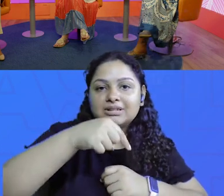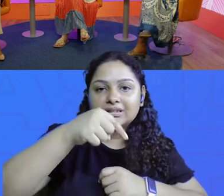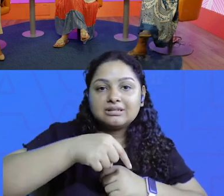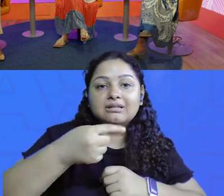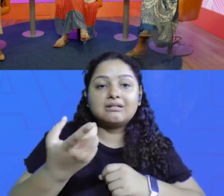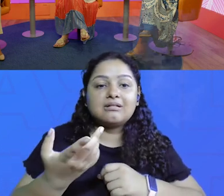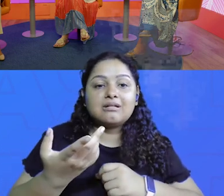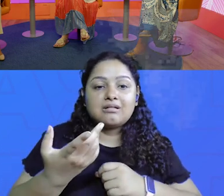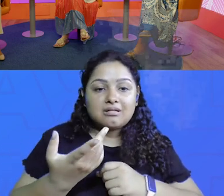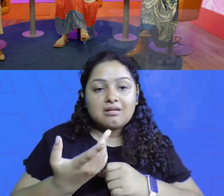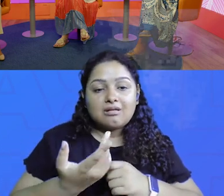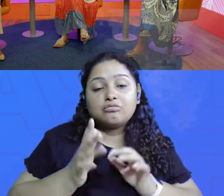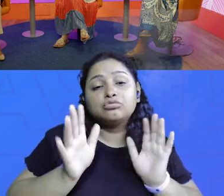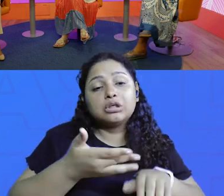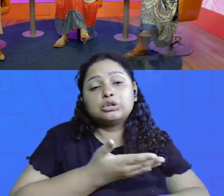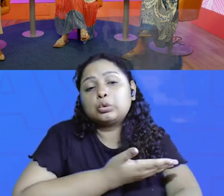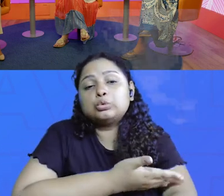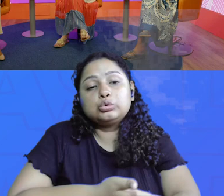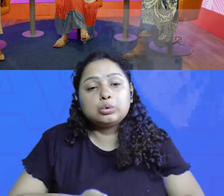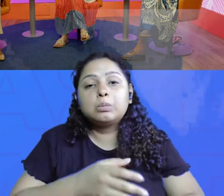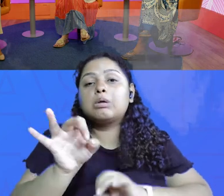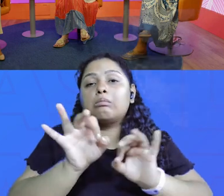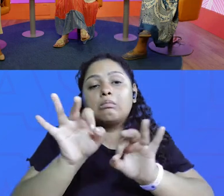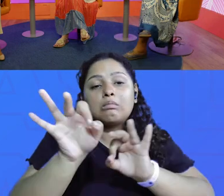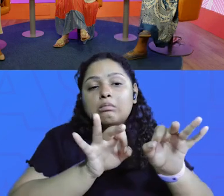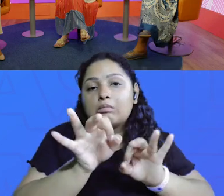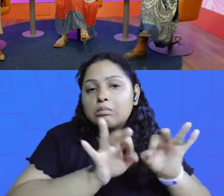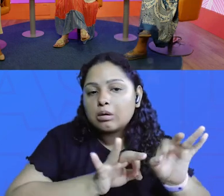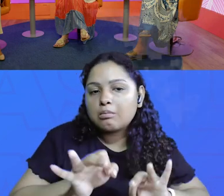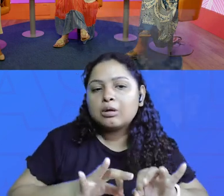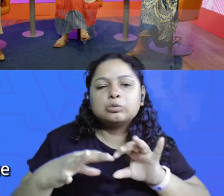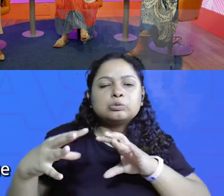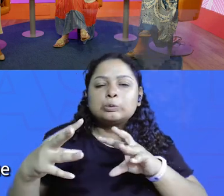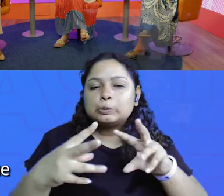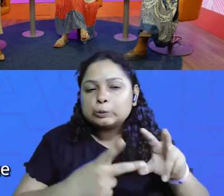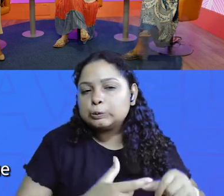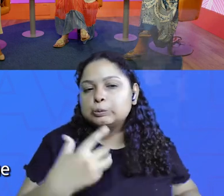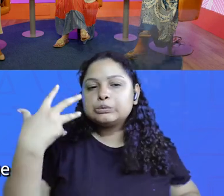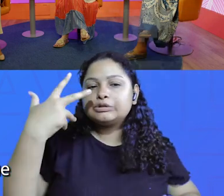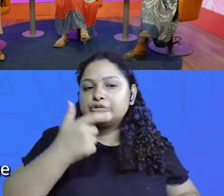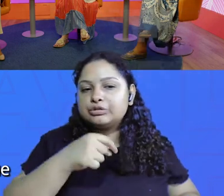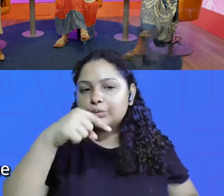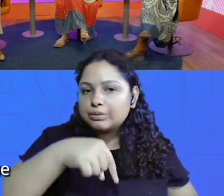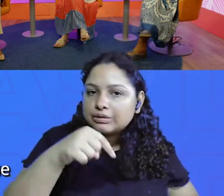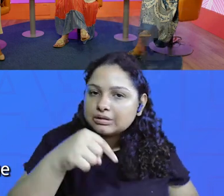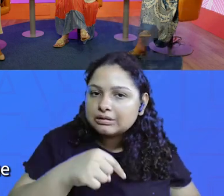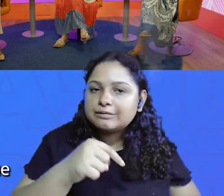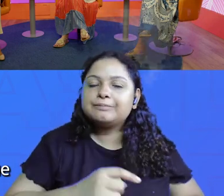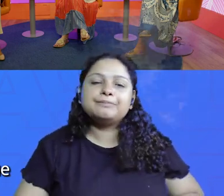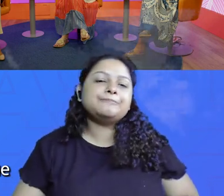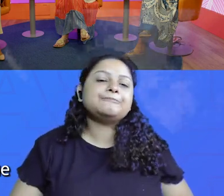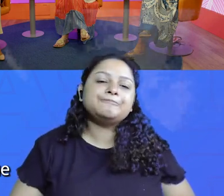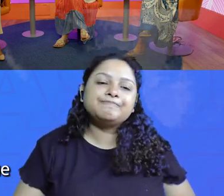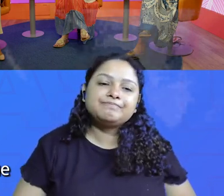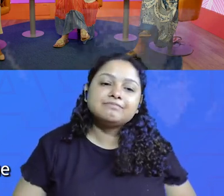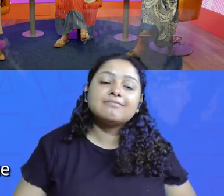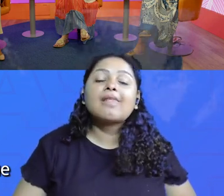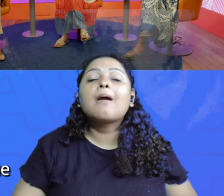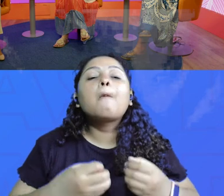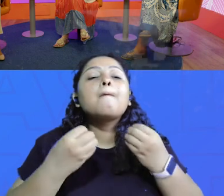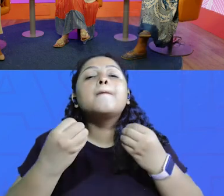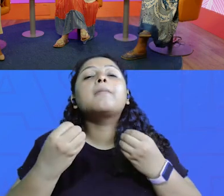Palmitolândia, faz parte da minha rotina aqui arrumar tudo, deixar tudo bonitinho nesse quiosque